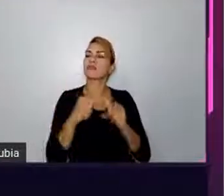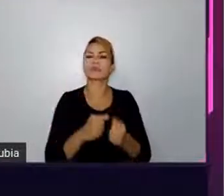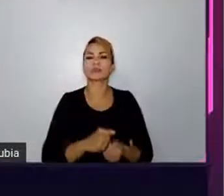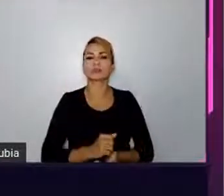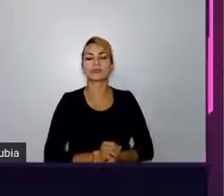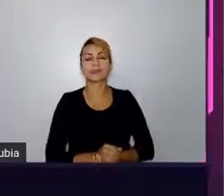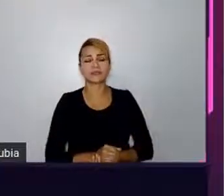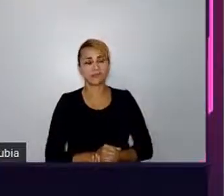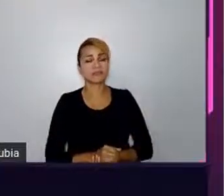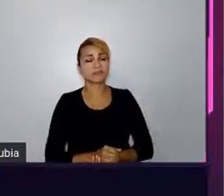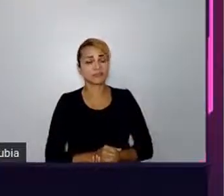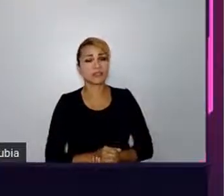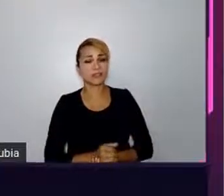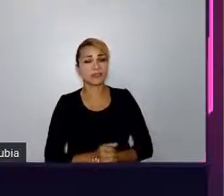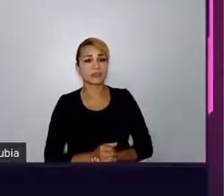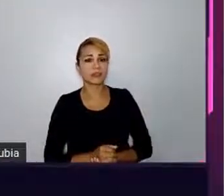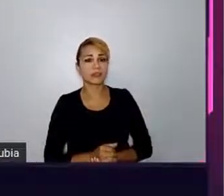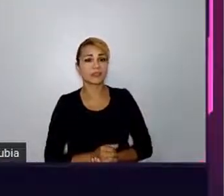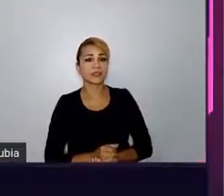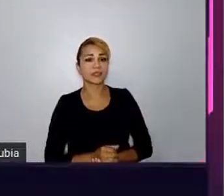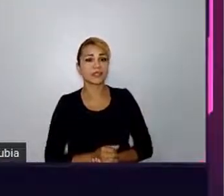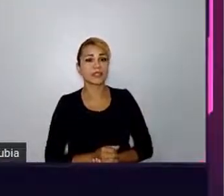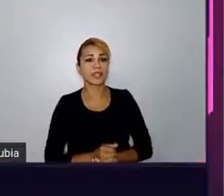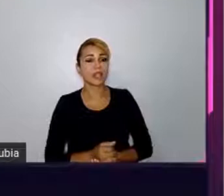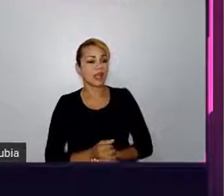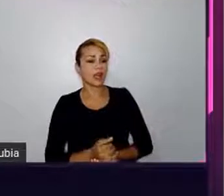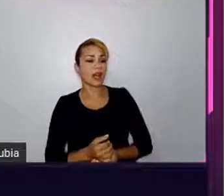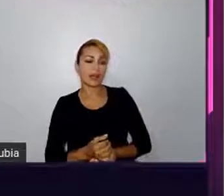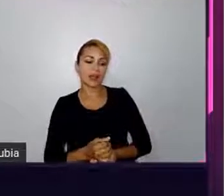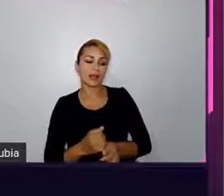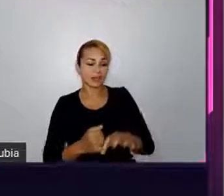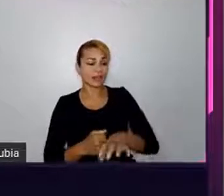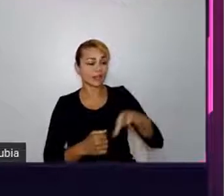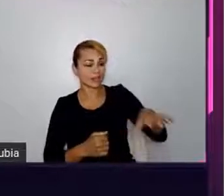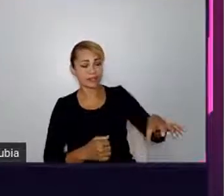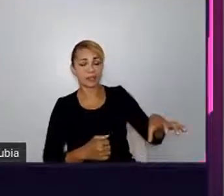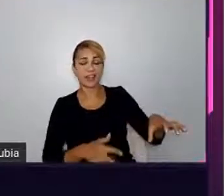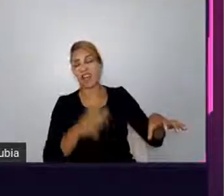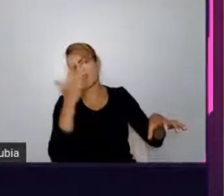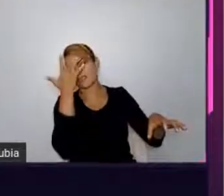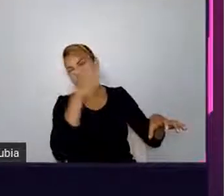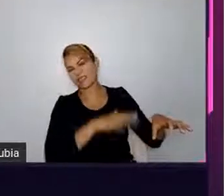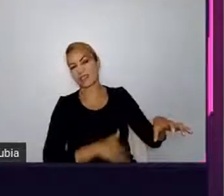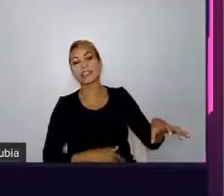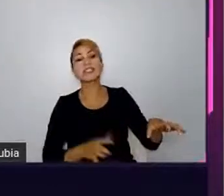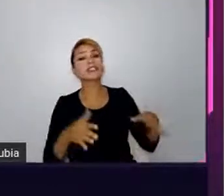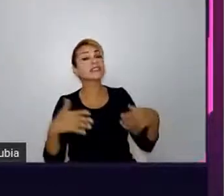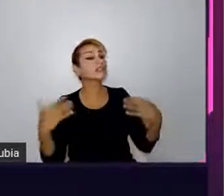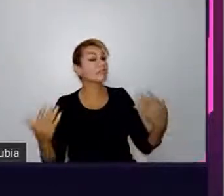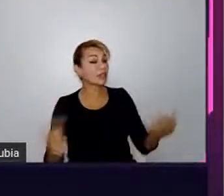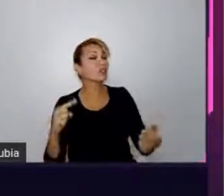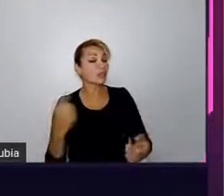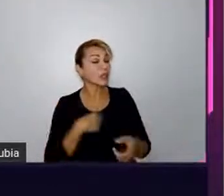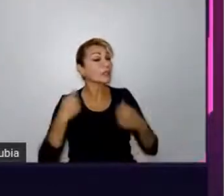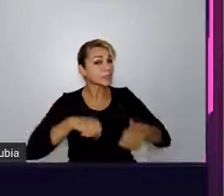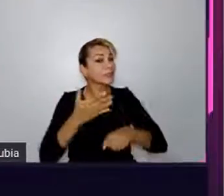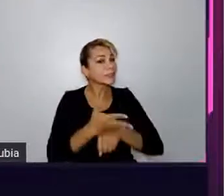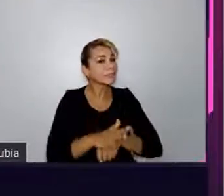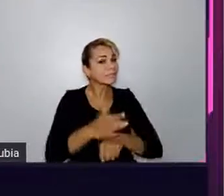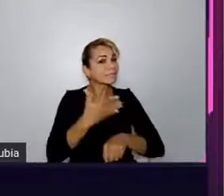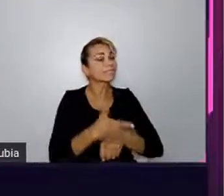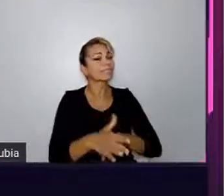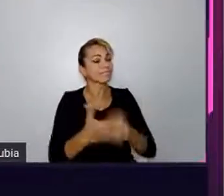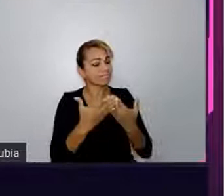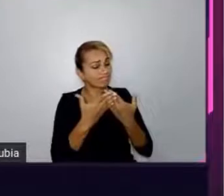abrimos portas para que outras pessoas se aproximem e colaborem também. Mas a gente tem que exercitar isso, esse